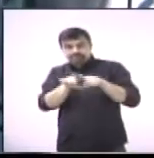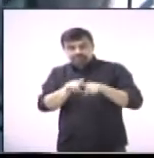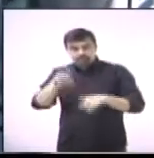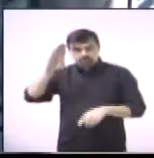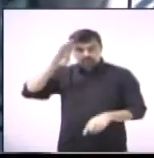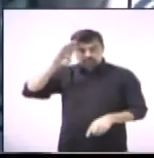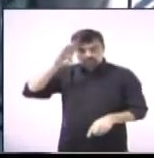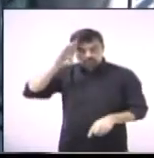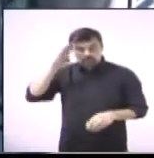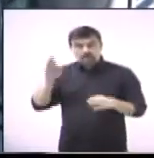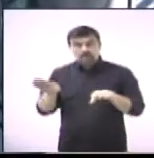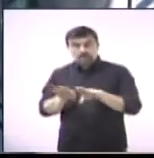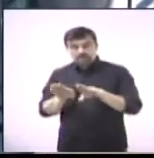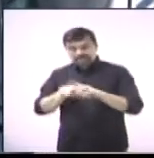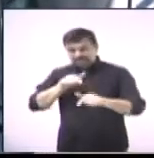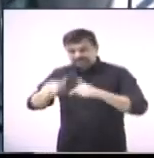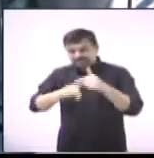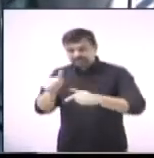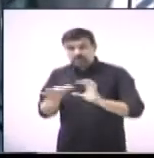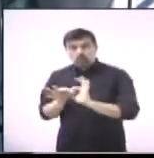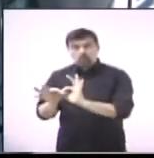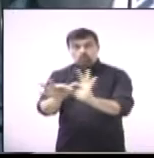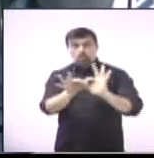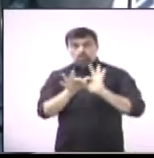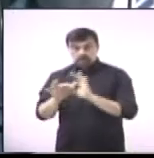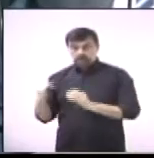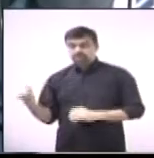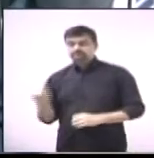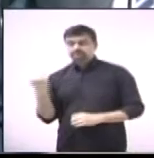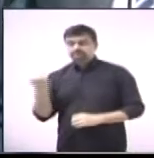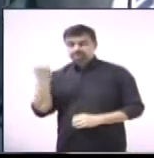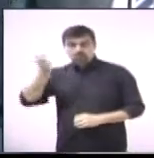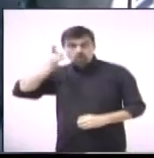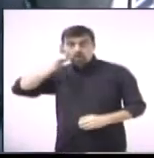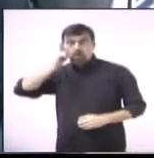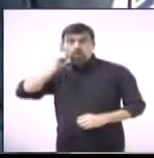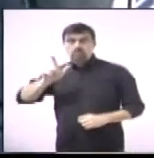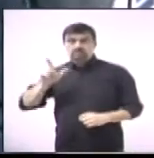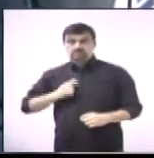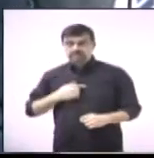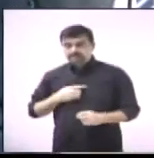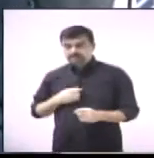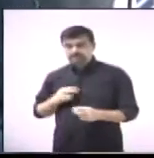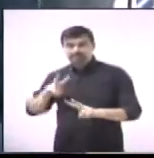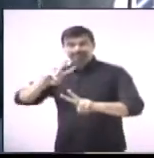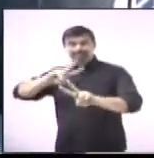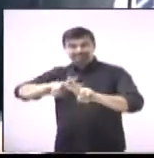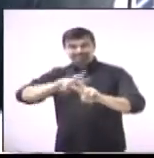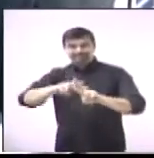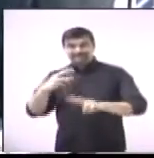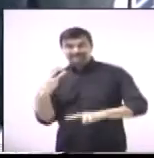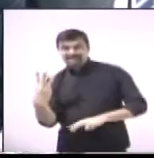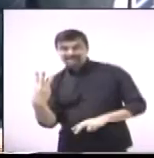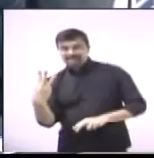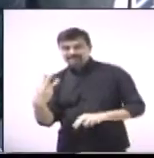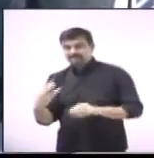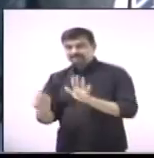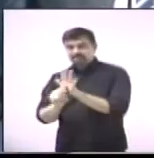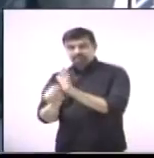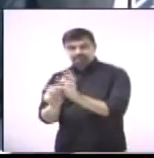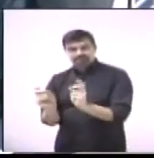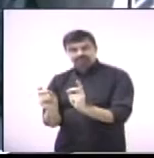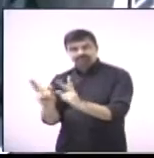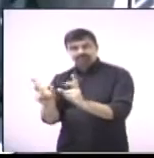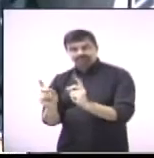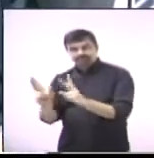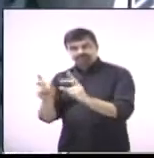e também a Guarda Municipal é importante e tem dado certo na prevenção contra a questão